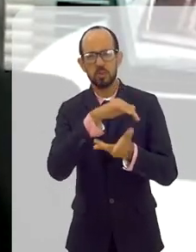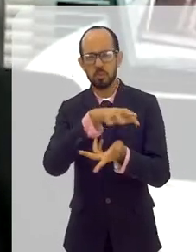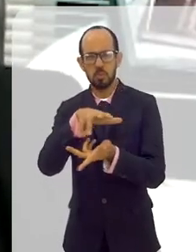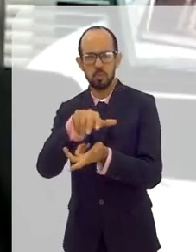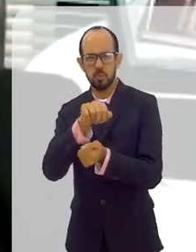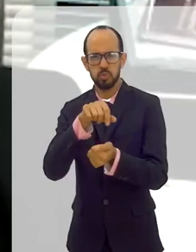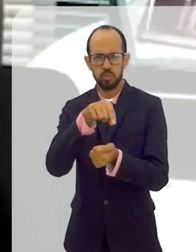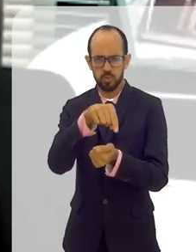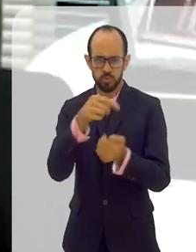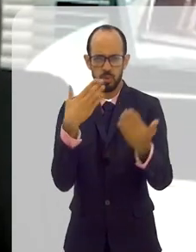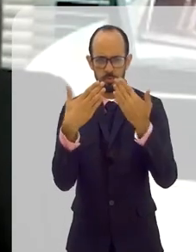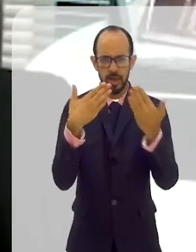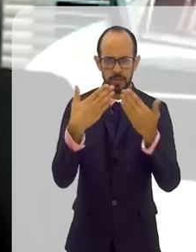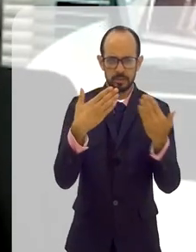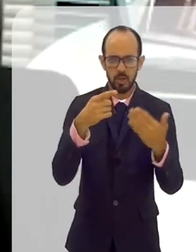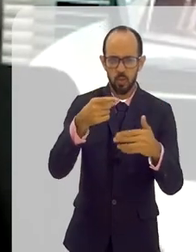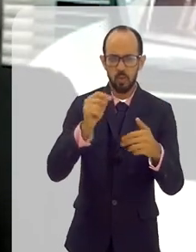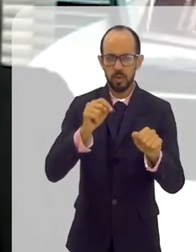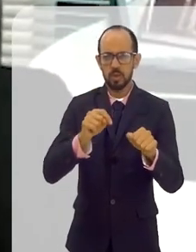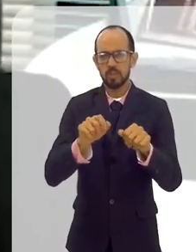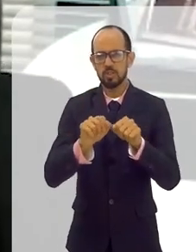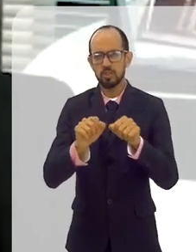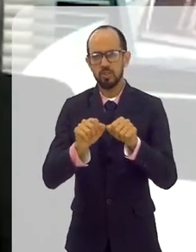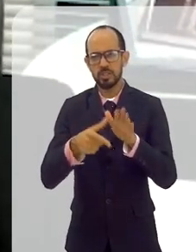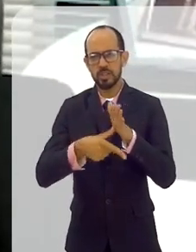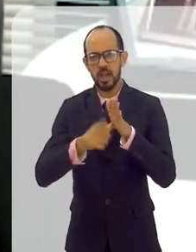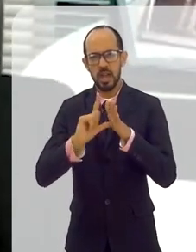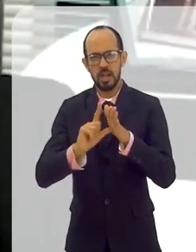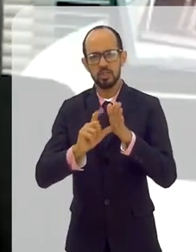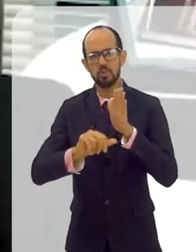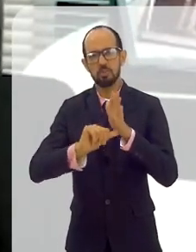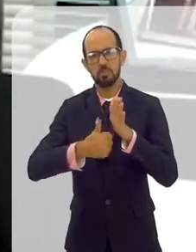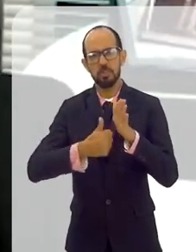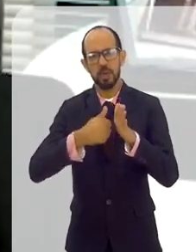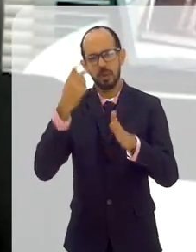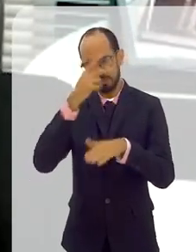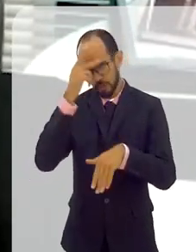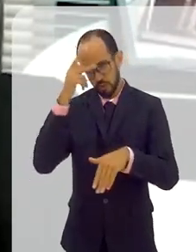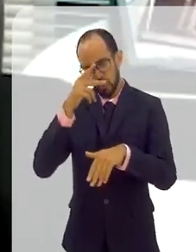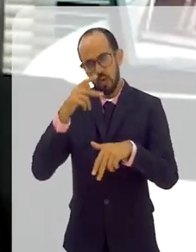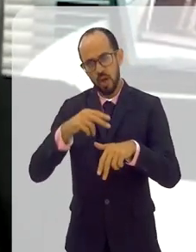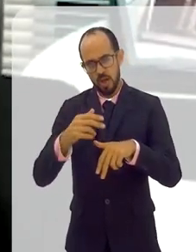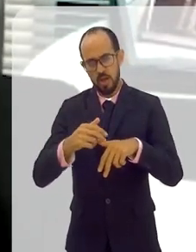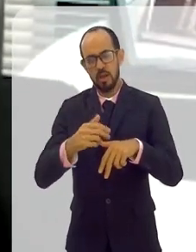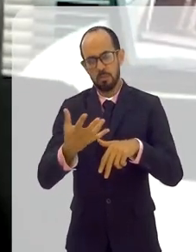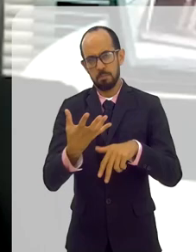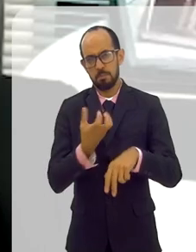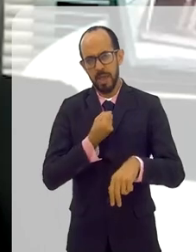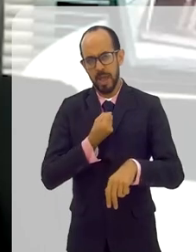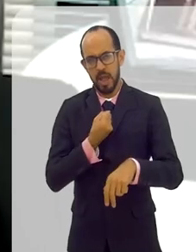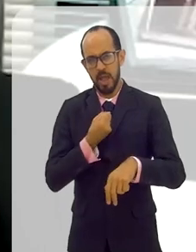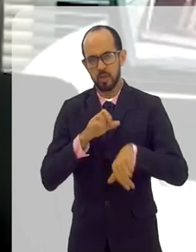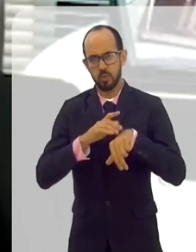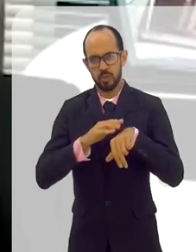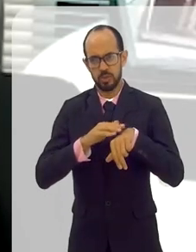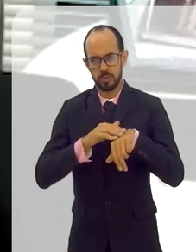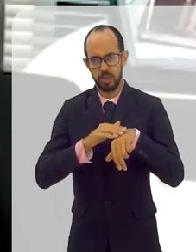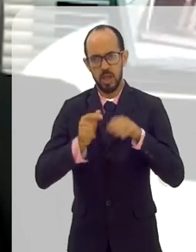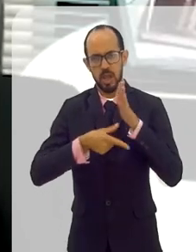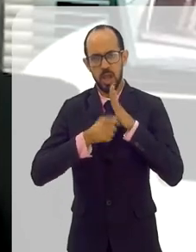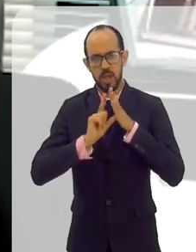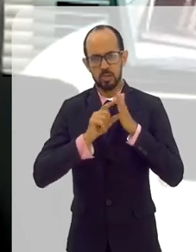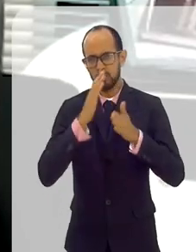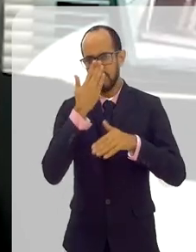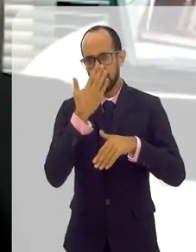feitos, mesmo antes do primeiro caso chegar ao Brasil. Nós fizemos, durante o Carnaval de 2020, teste